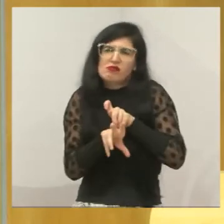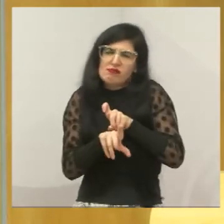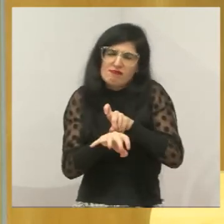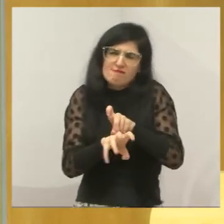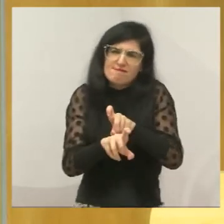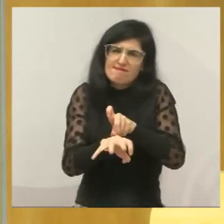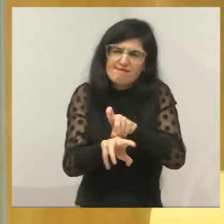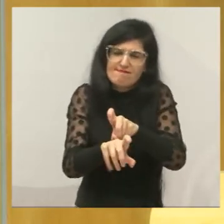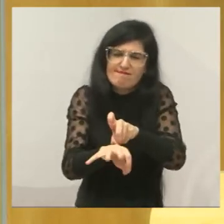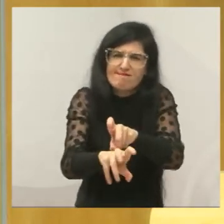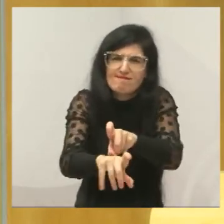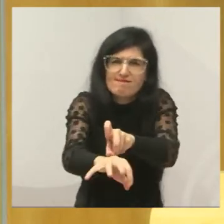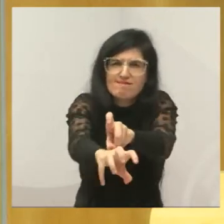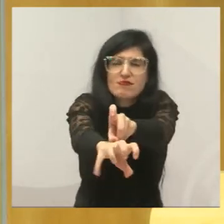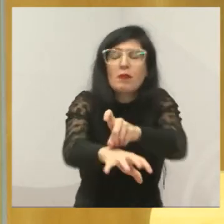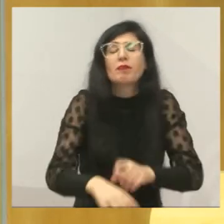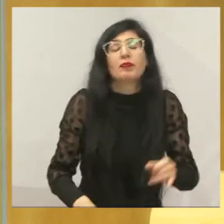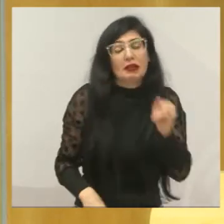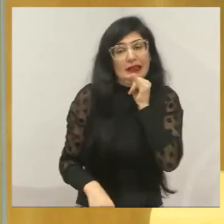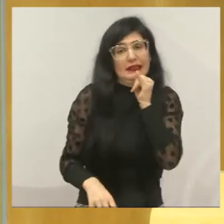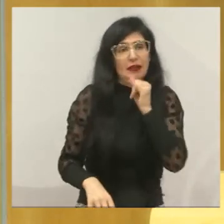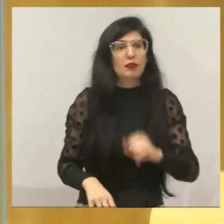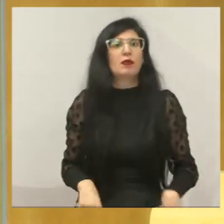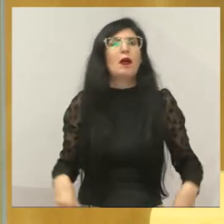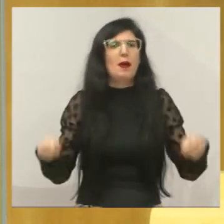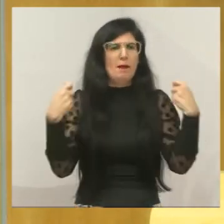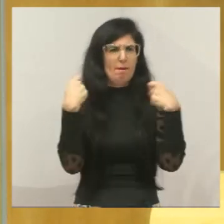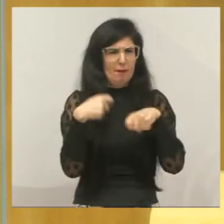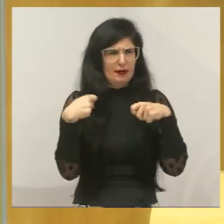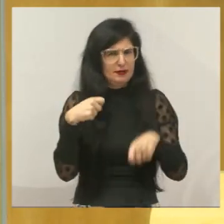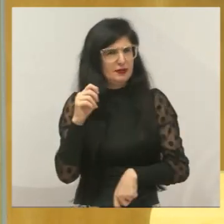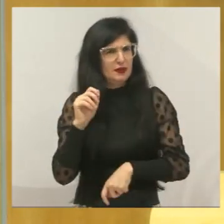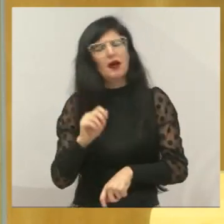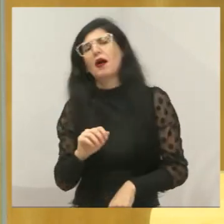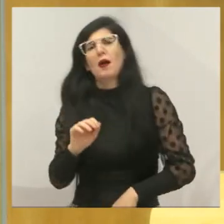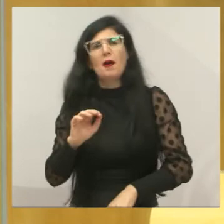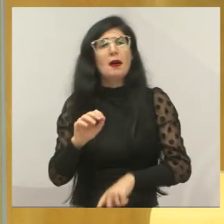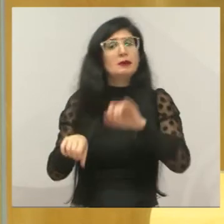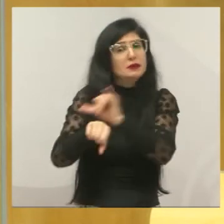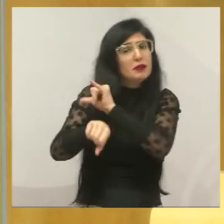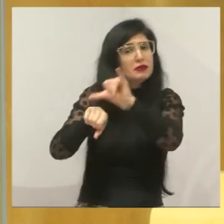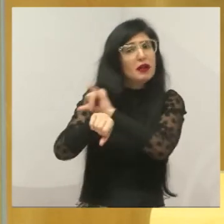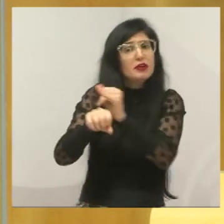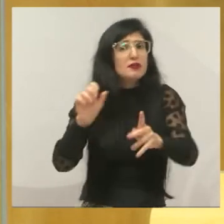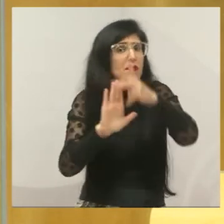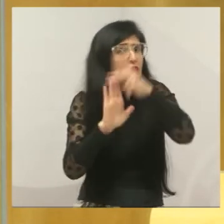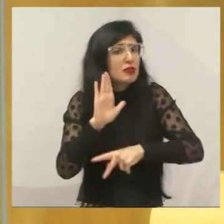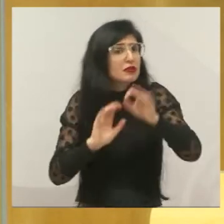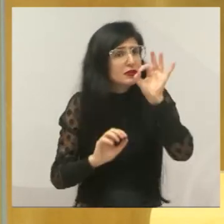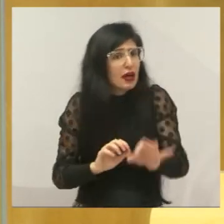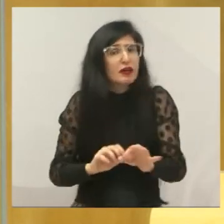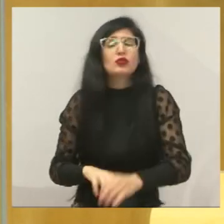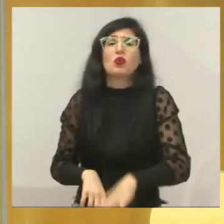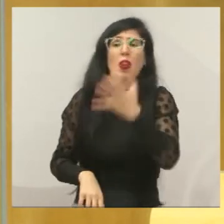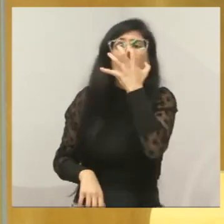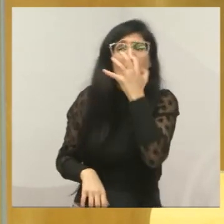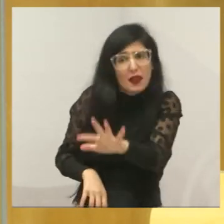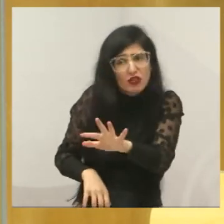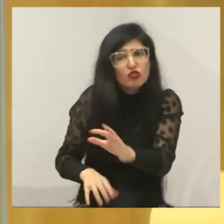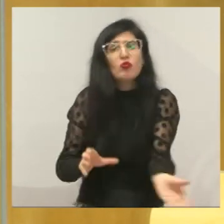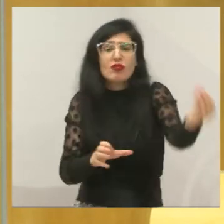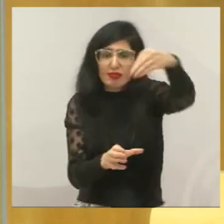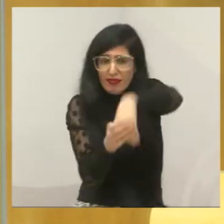gente precisa fazer ações afirmativas, mas ações corretas. Lixo tem que ser no lixo,